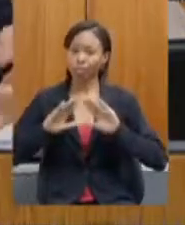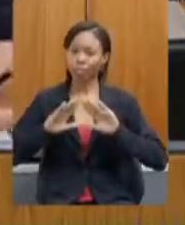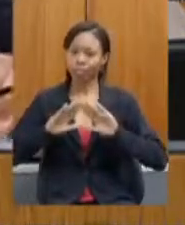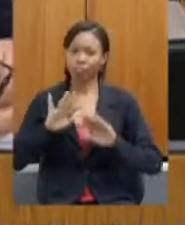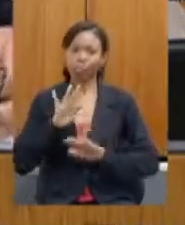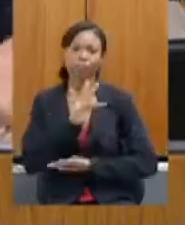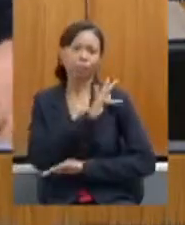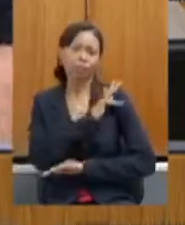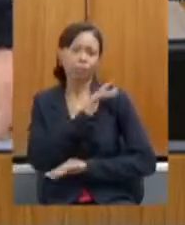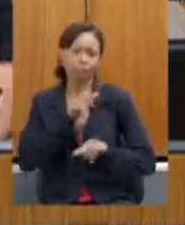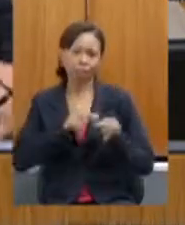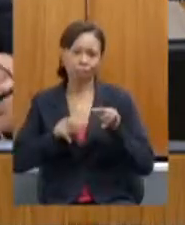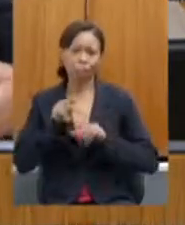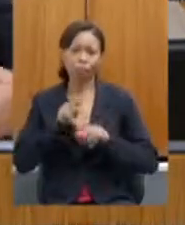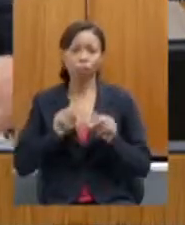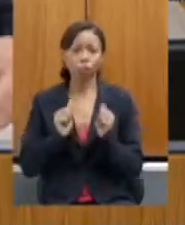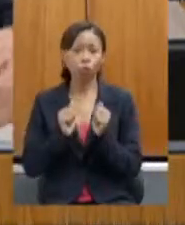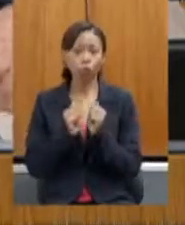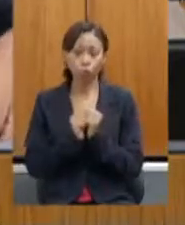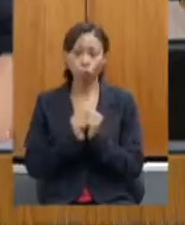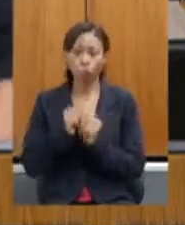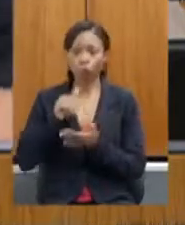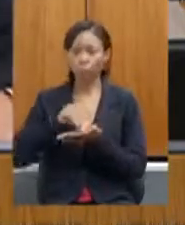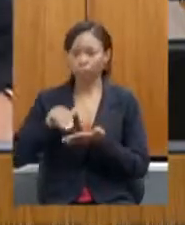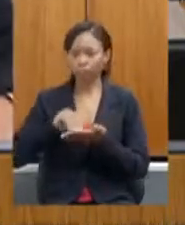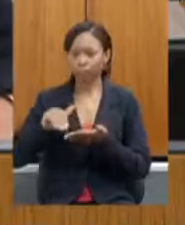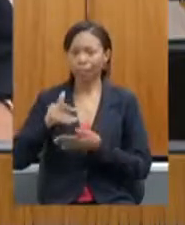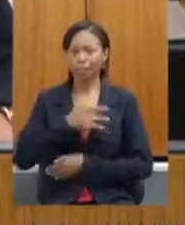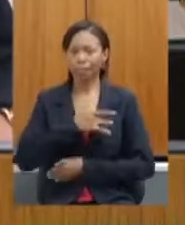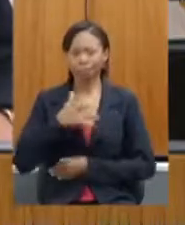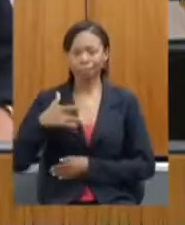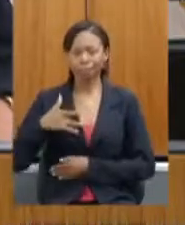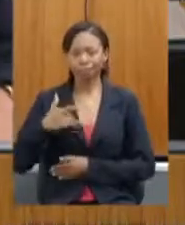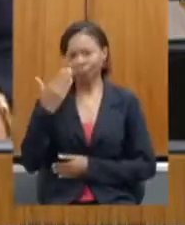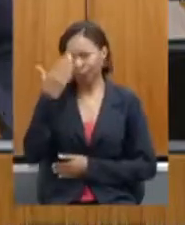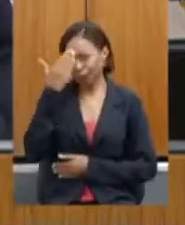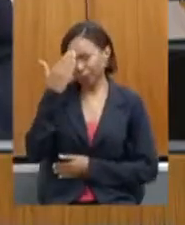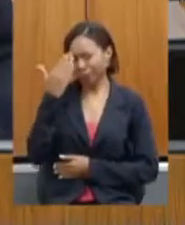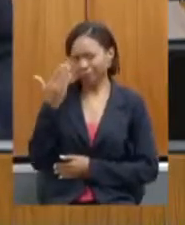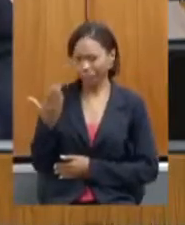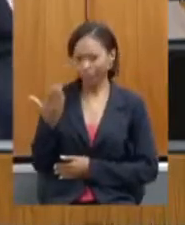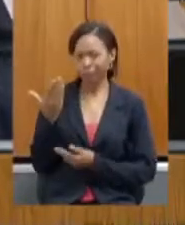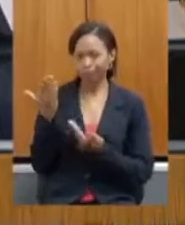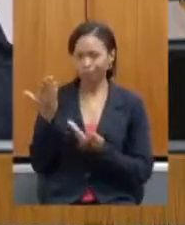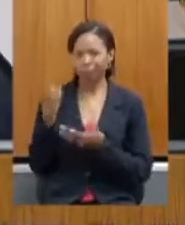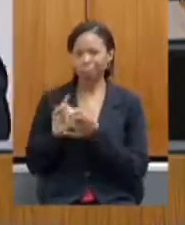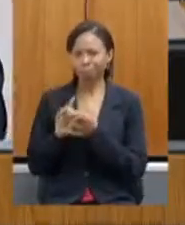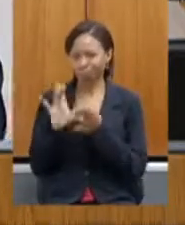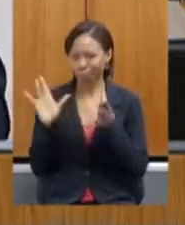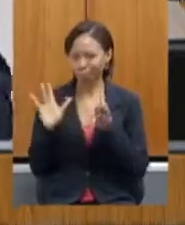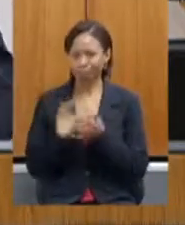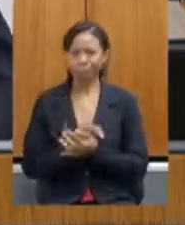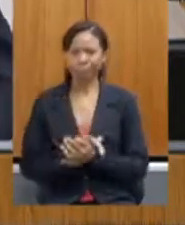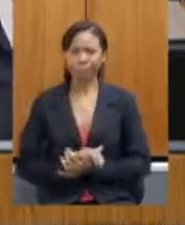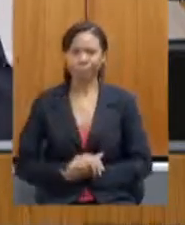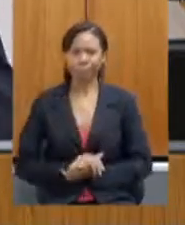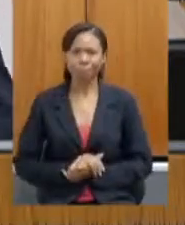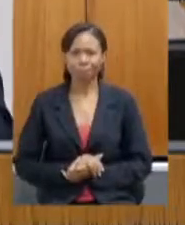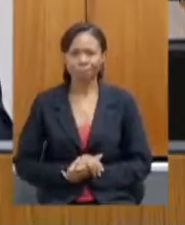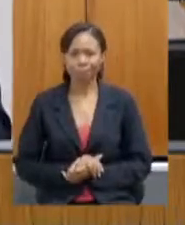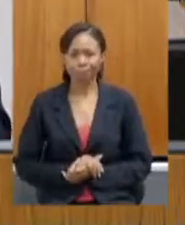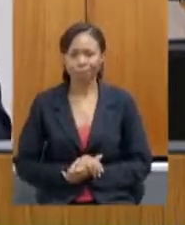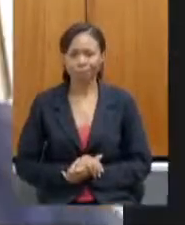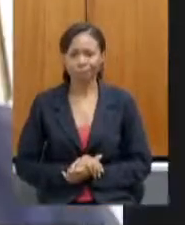do secretário de saúde e muito obrigado pela sua presença o senhor tem a palavra muito obrigado